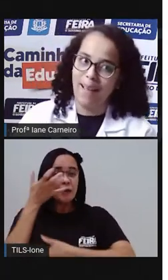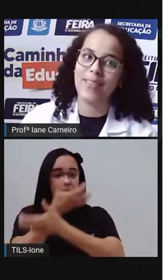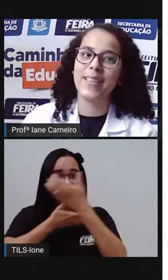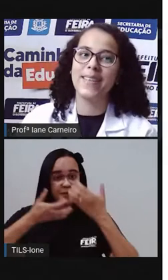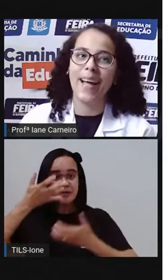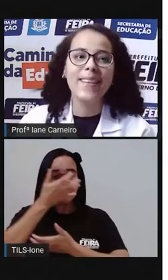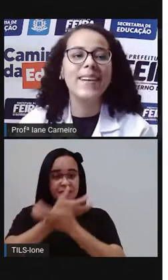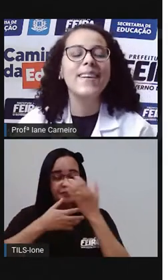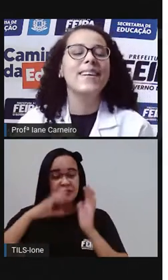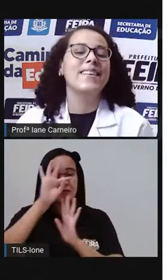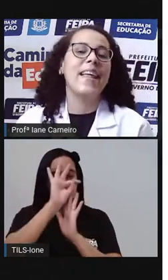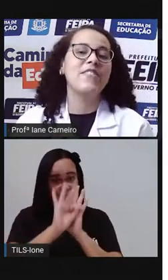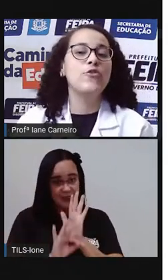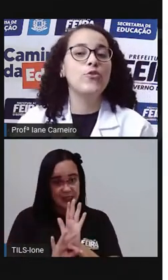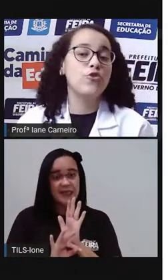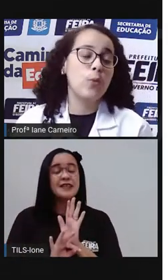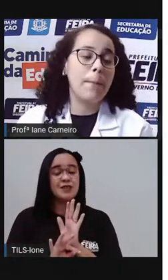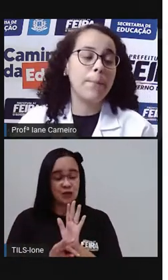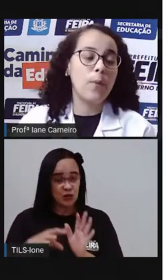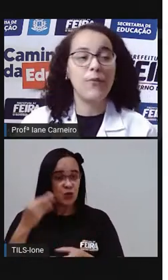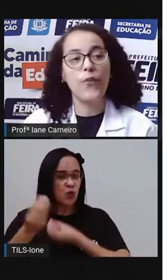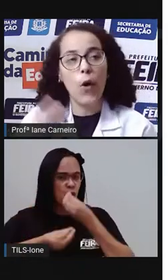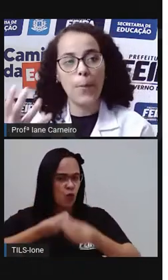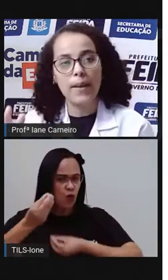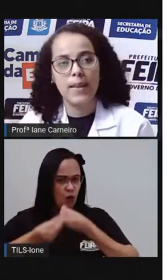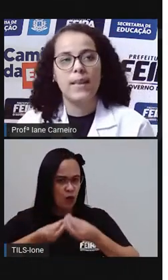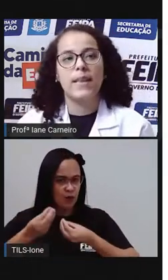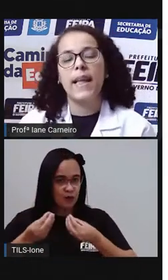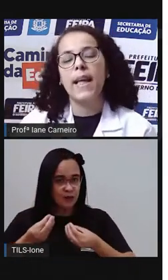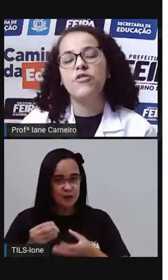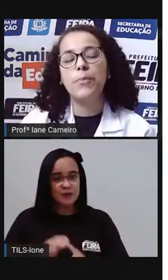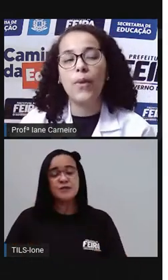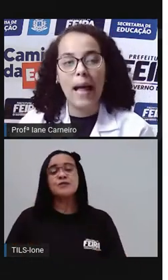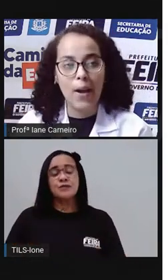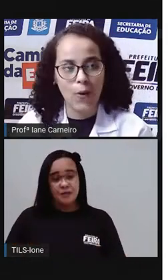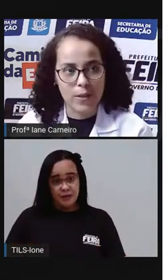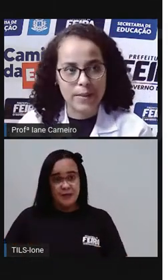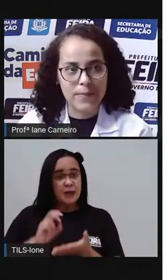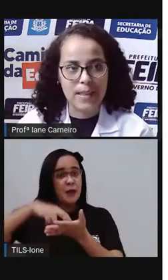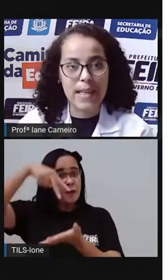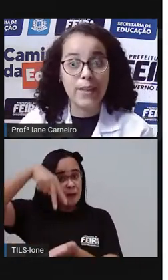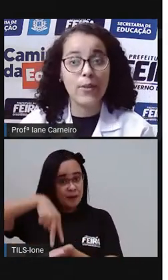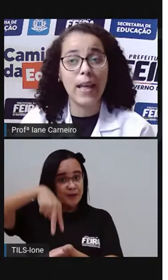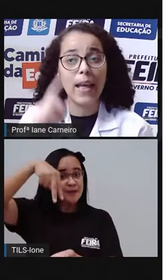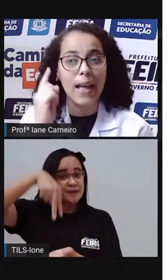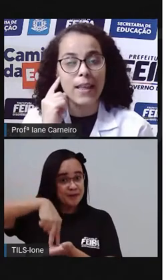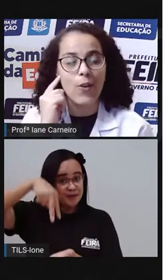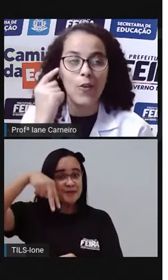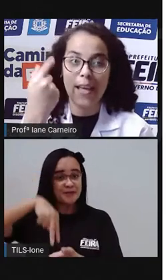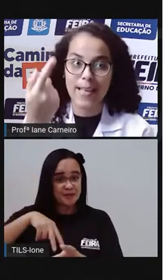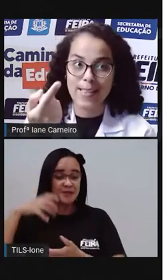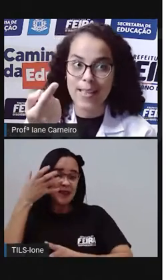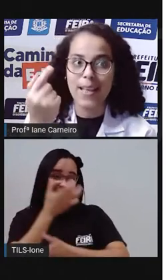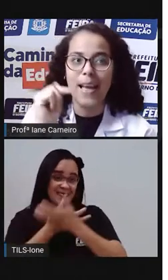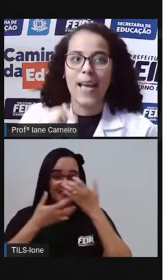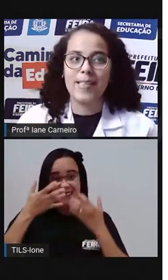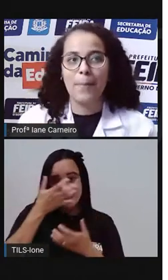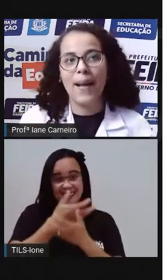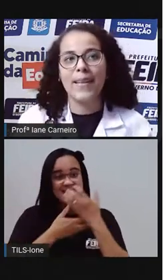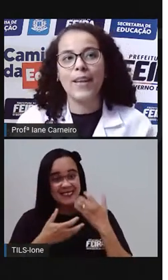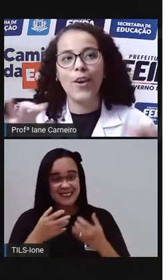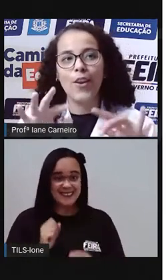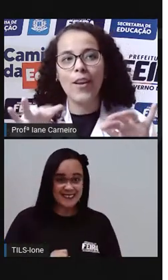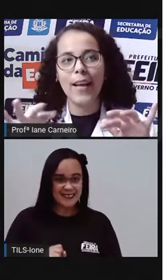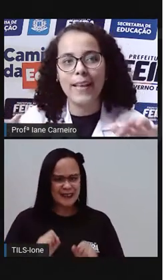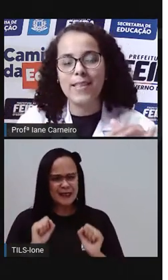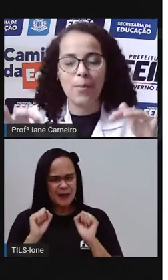pelo palavra cantada, né, de uma forma, né, de pular corda, tá certo? Quem aí conhece essa